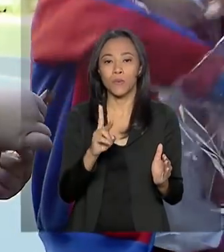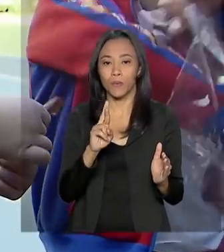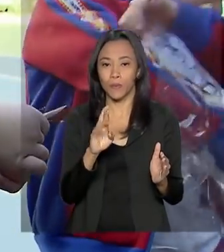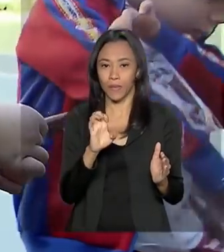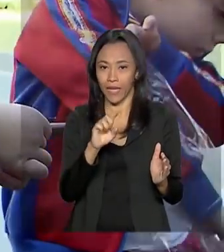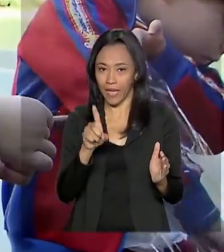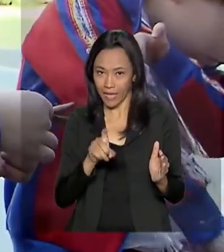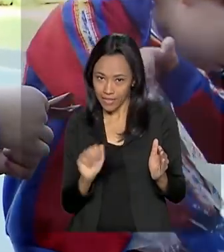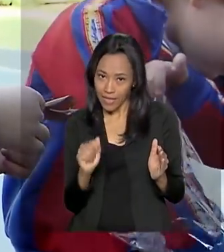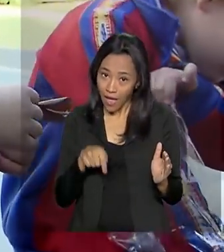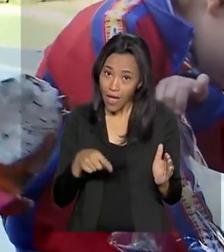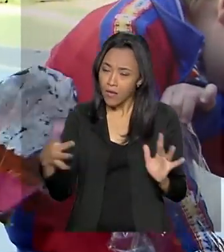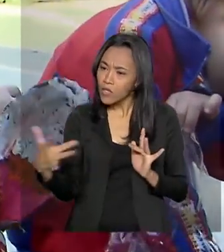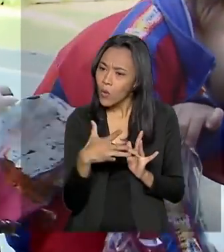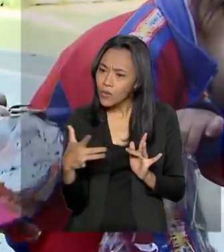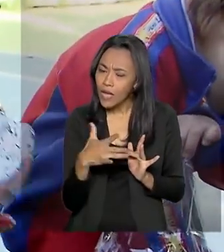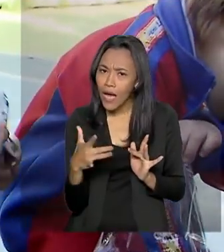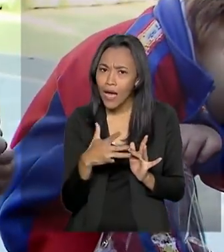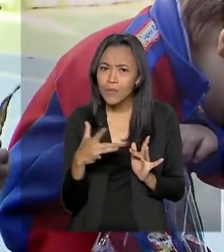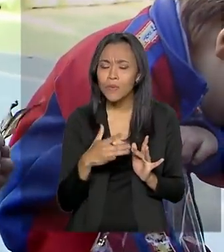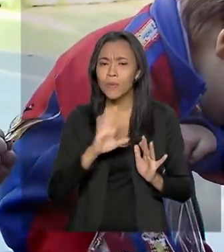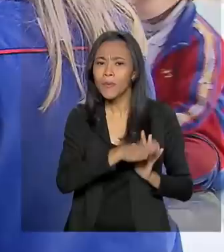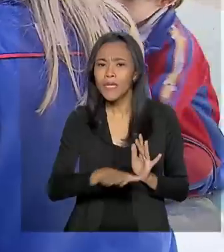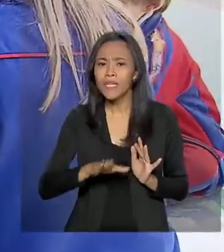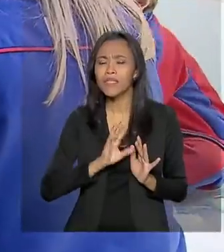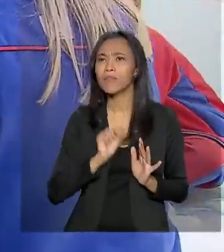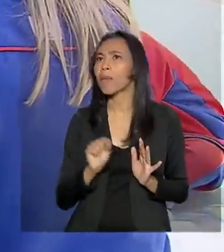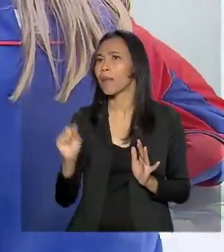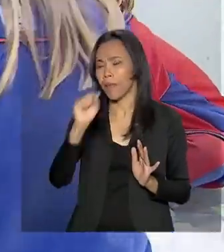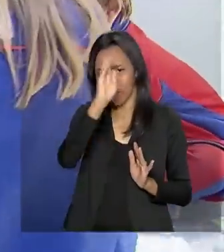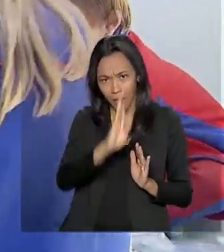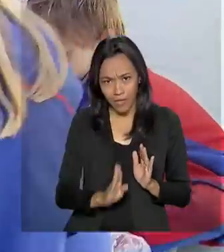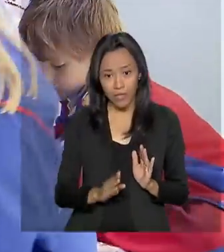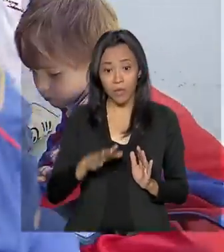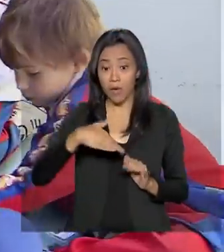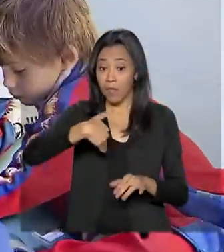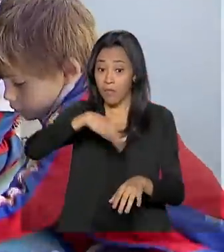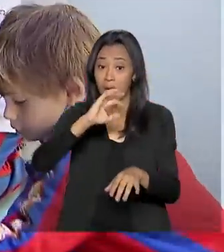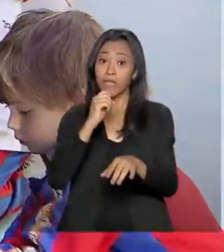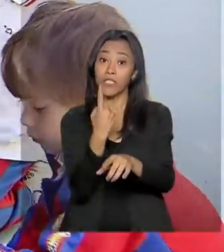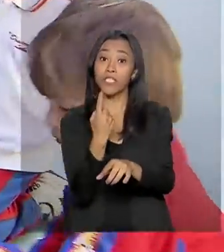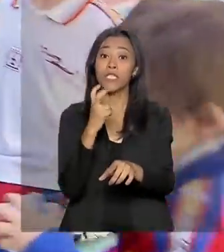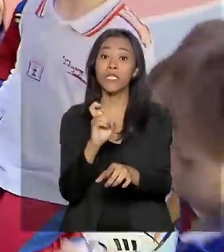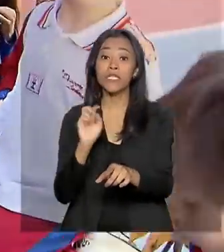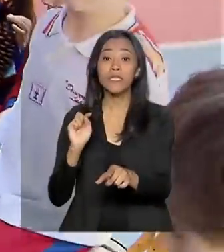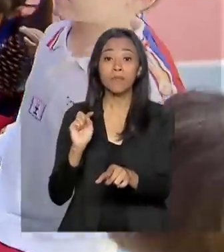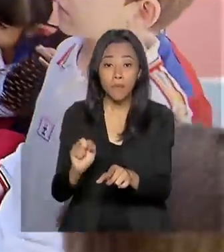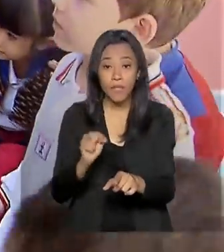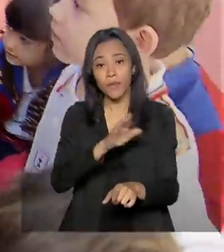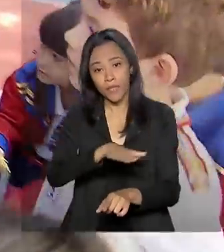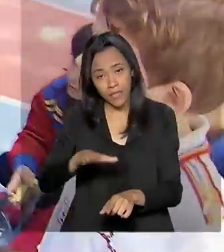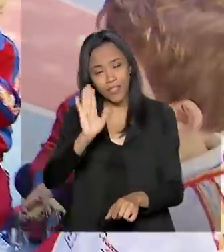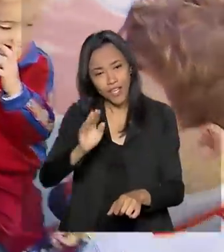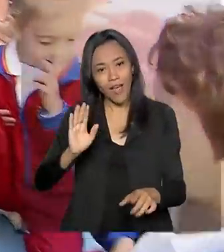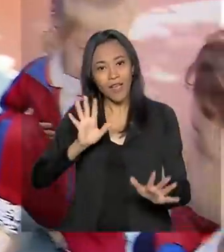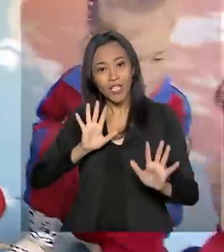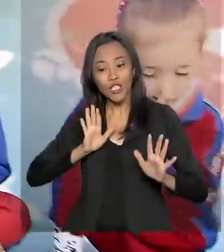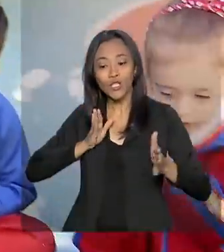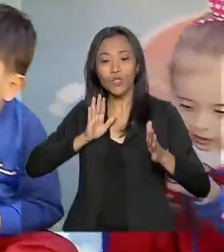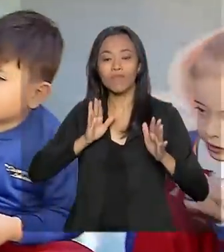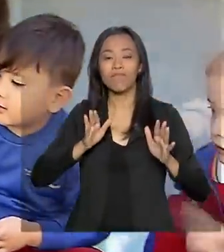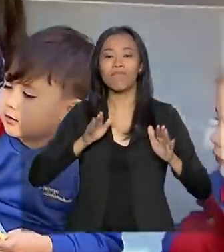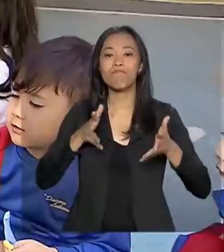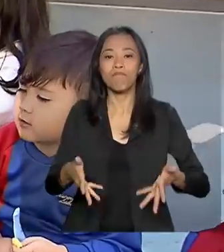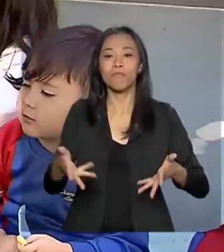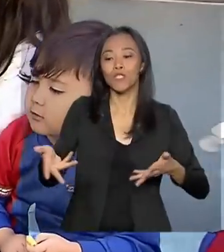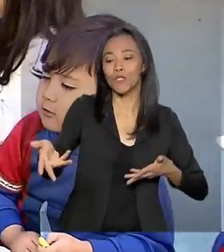intercâmbio entre crianças de todo o Brasil. Mais de 15 mil crianças já participaram da troca de caixas. Além de ser